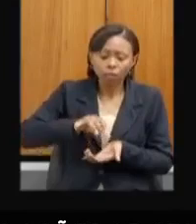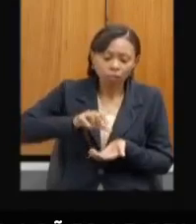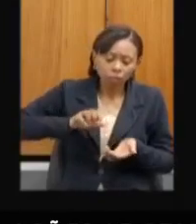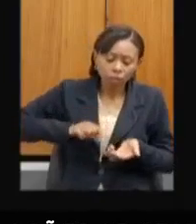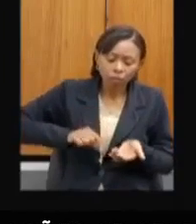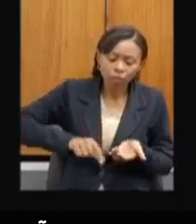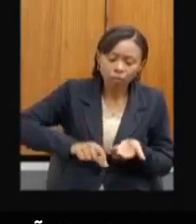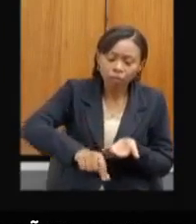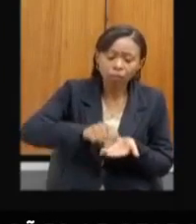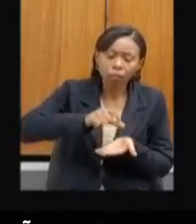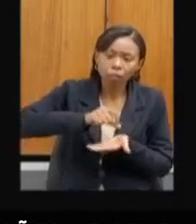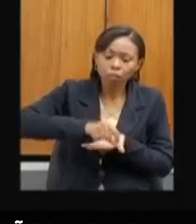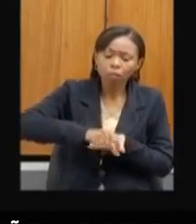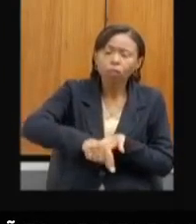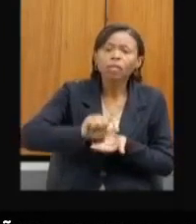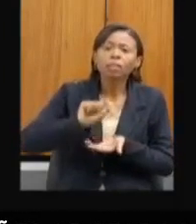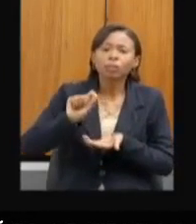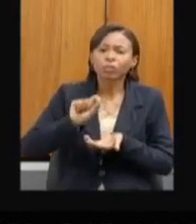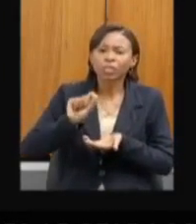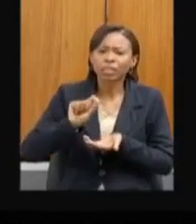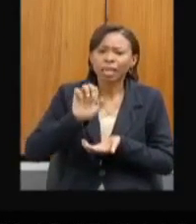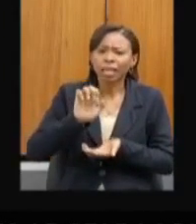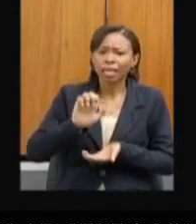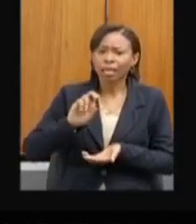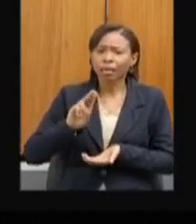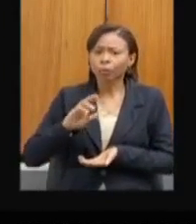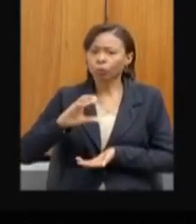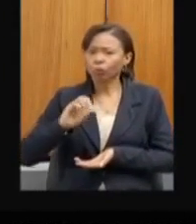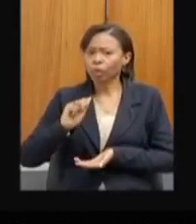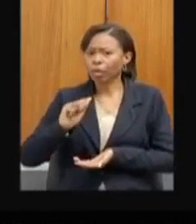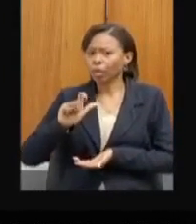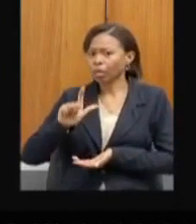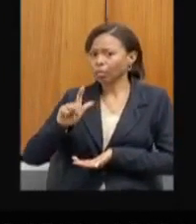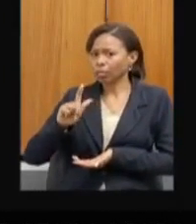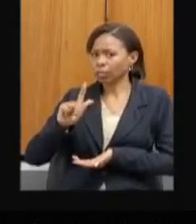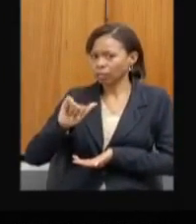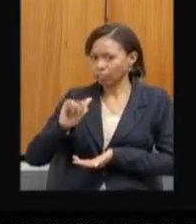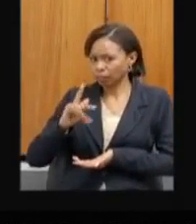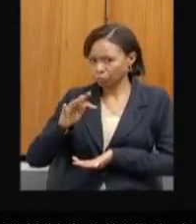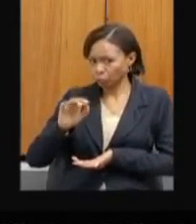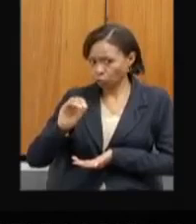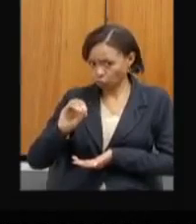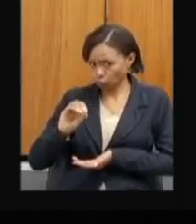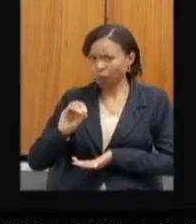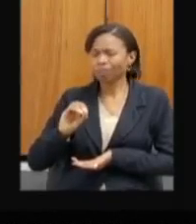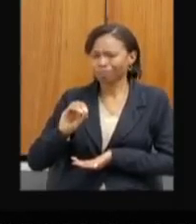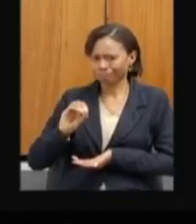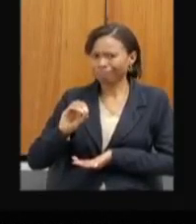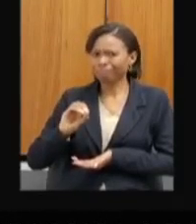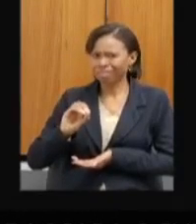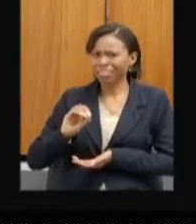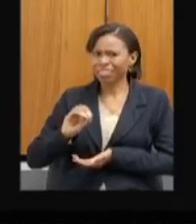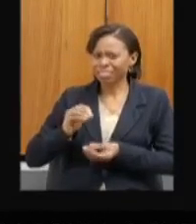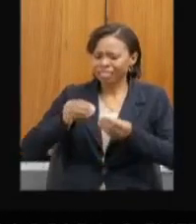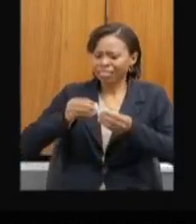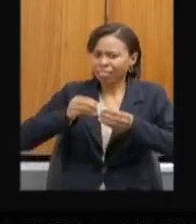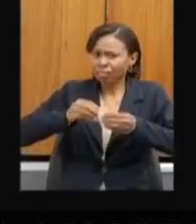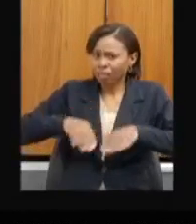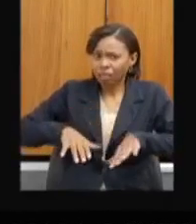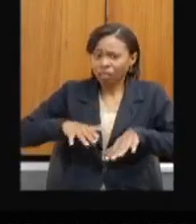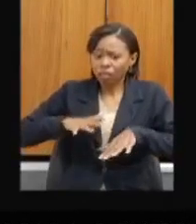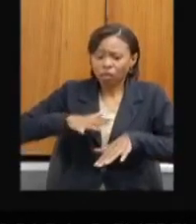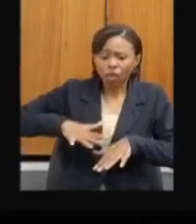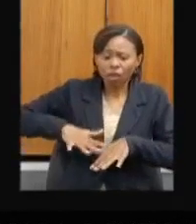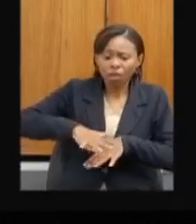agressões visíveis, criminosas ao meio ambiente, e lá aqueles pequenos corrigozinhos, rios, eles secaram praticamente